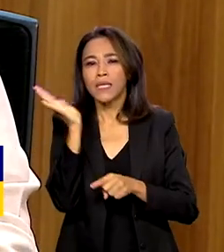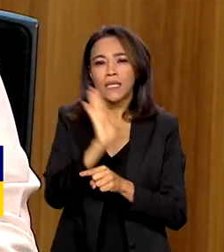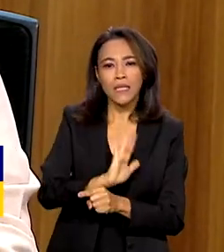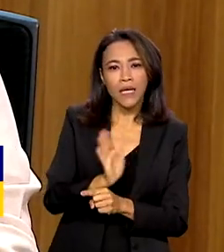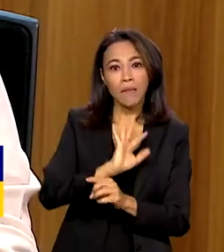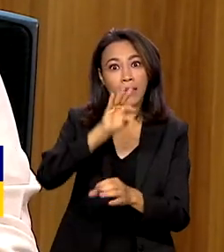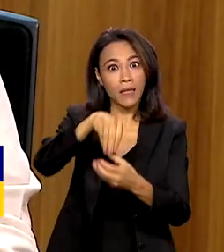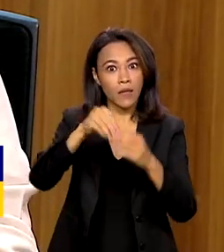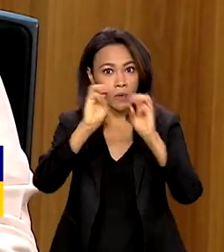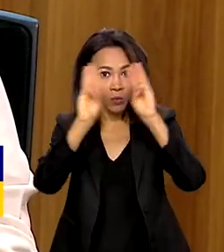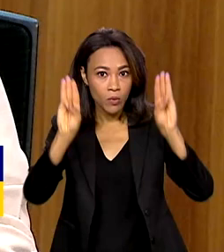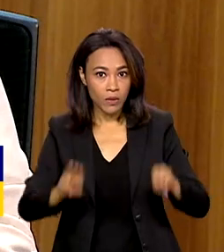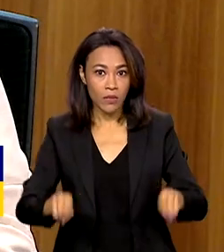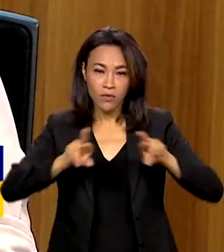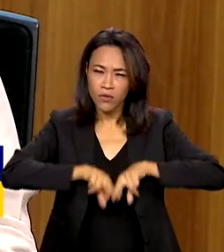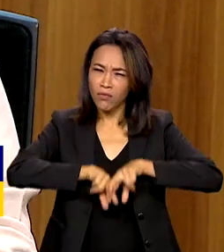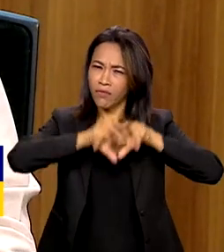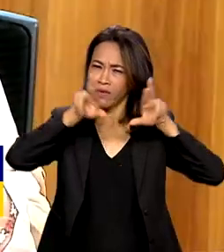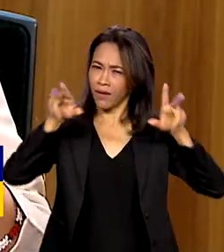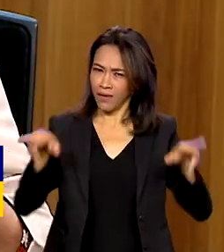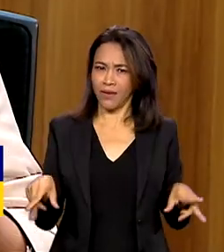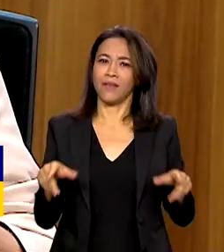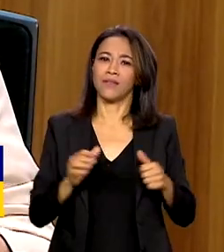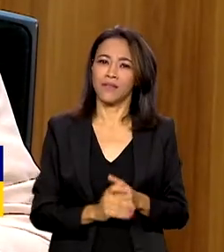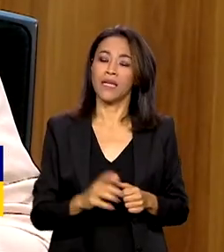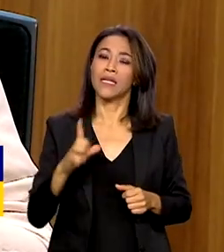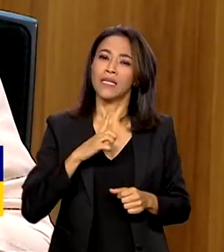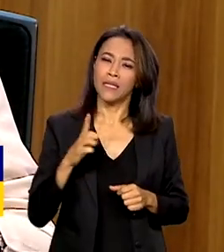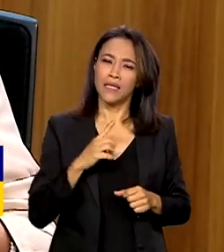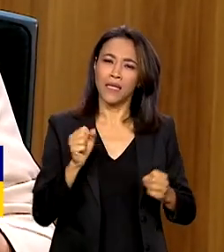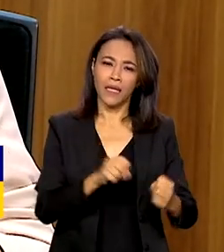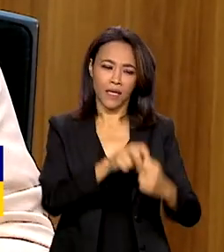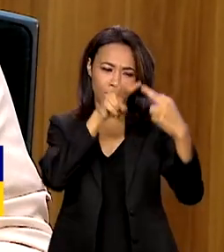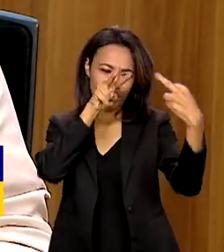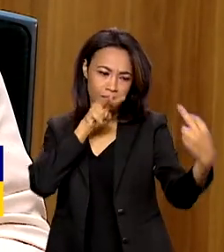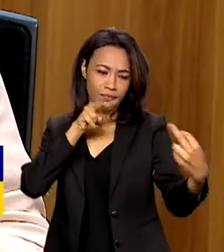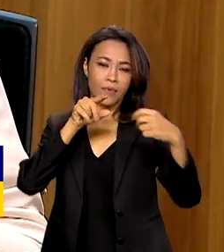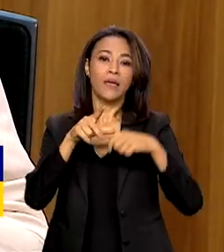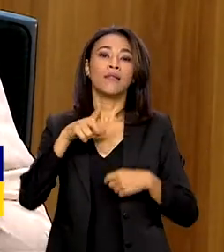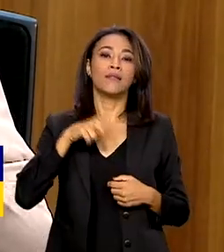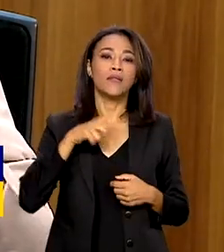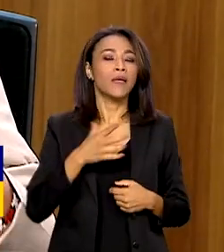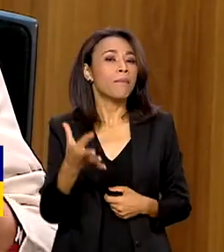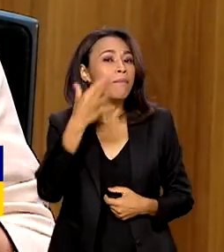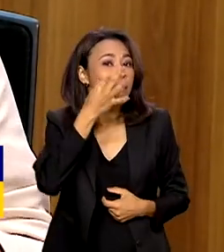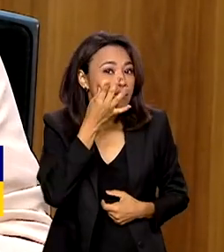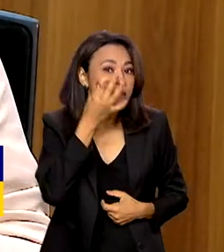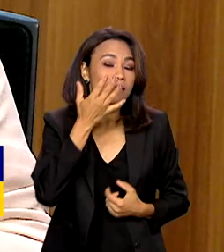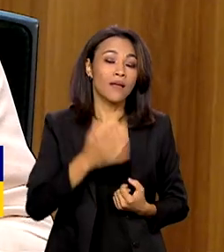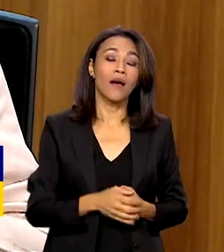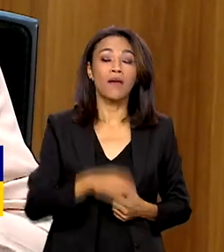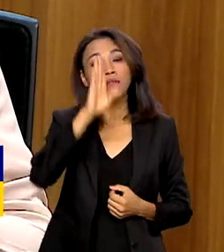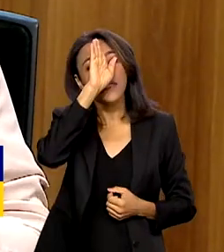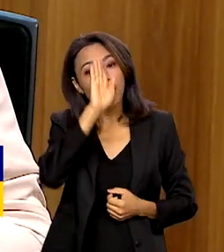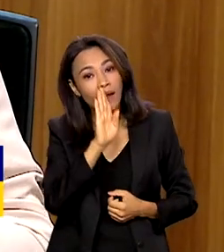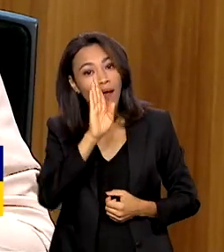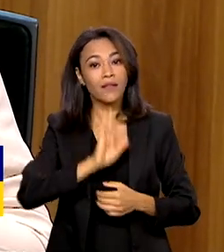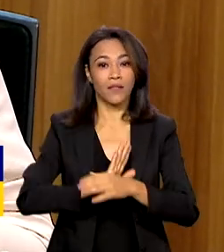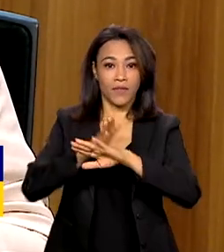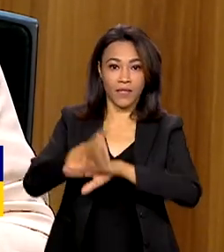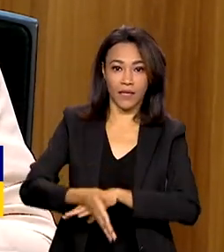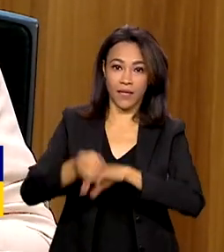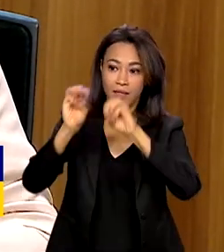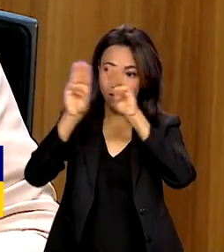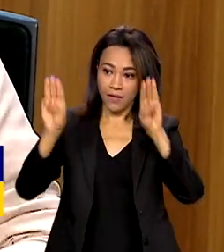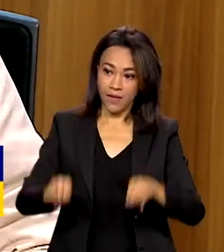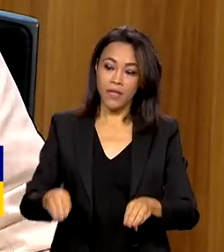uma variedade imensa para um público diverso. Tem evento online, tem evento presencial, tem museu que é gratuito, tem museu que não